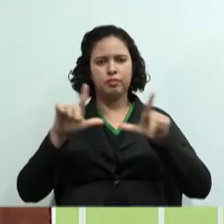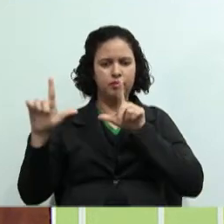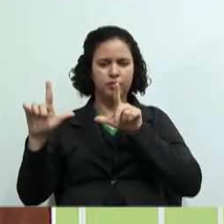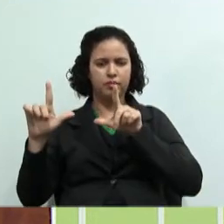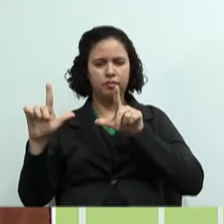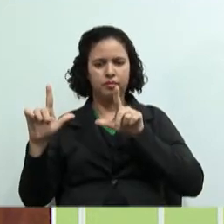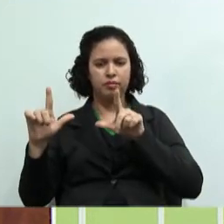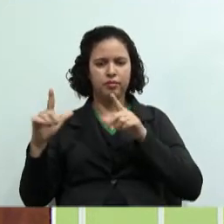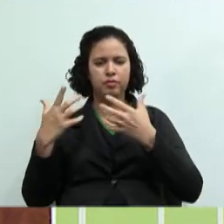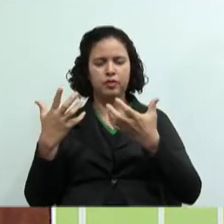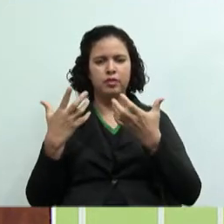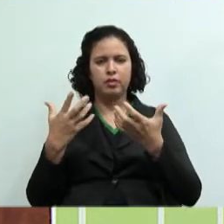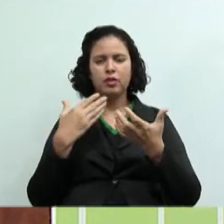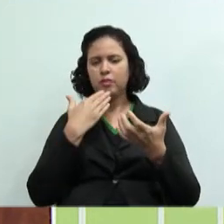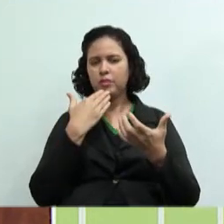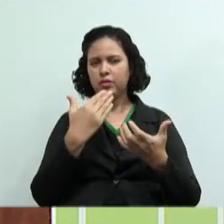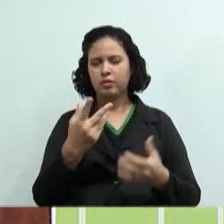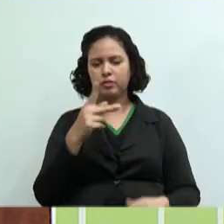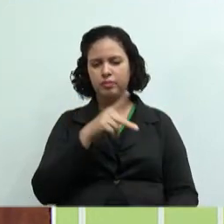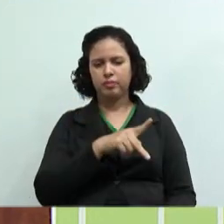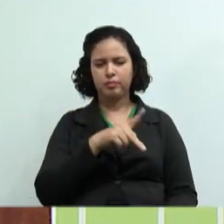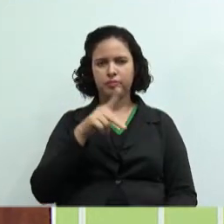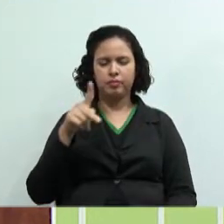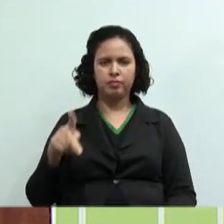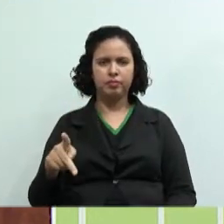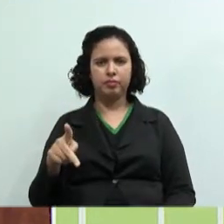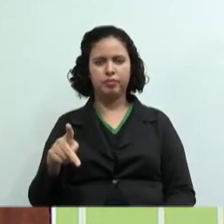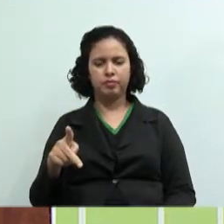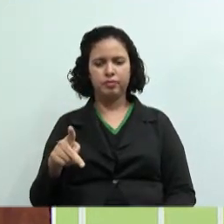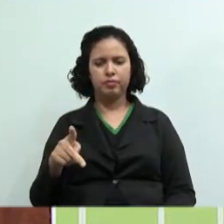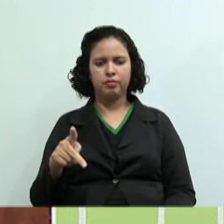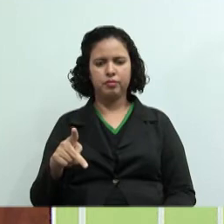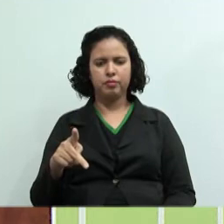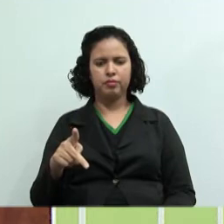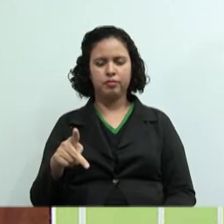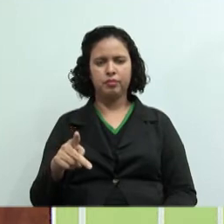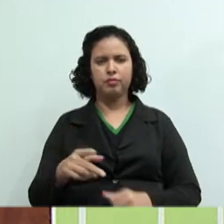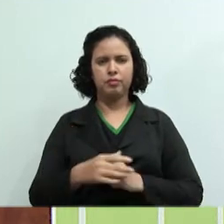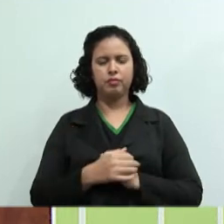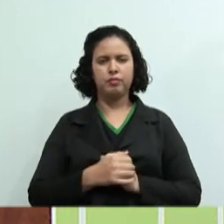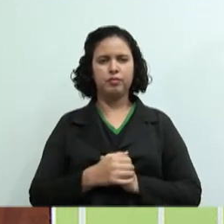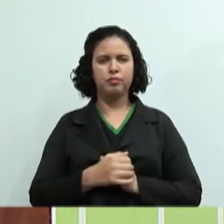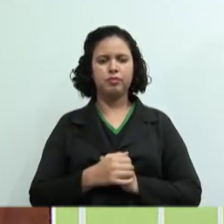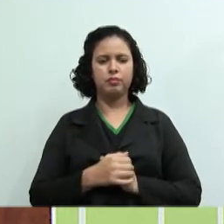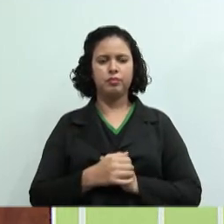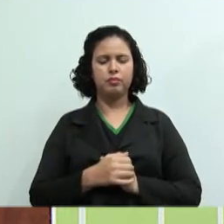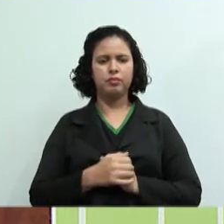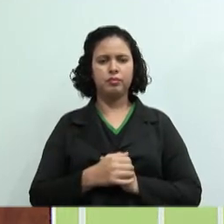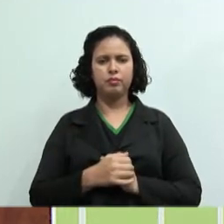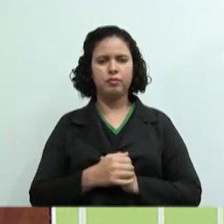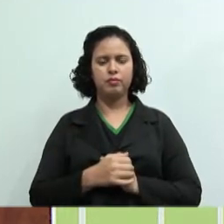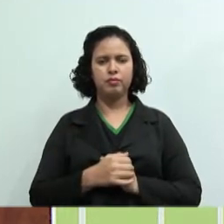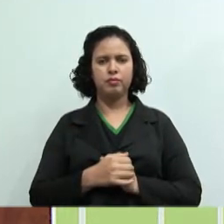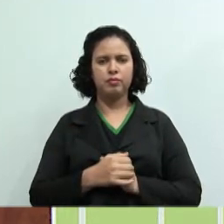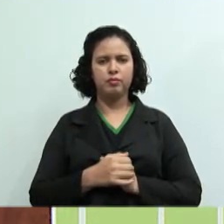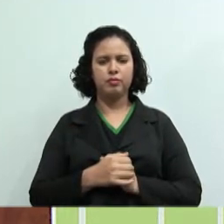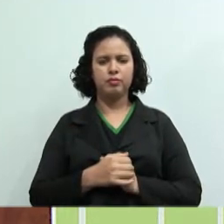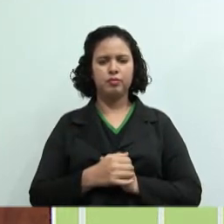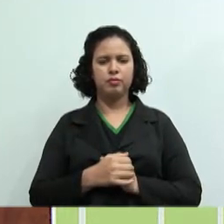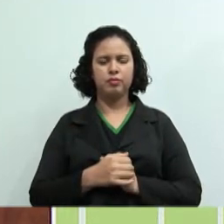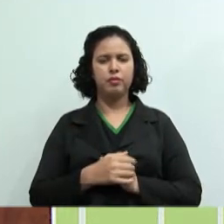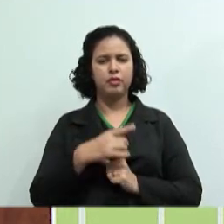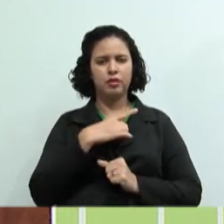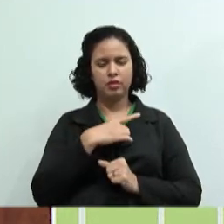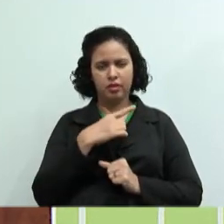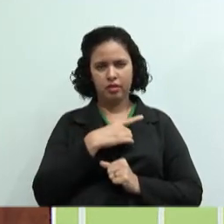Eu gostaria de pedir a essa professora aí que está aparecendo a foto, eu vou colocar até um zoom a mais aqui. Professora, é que teve